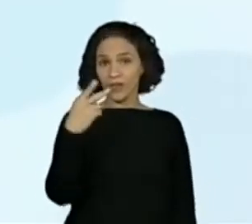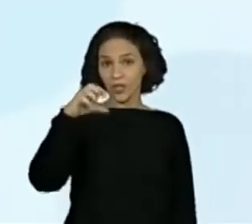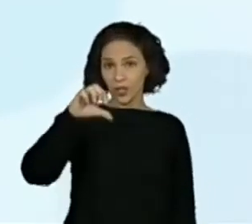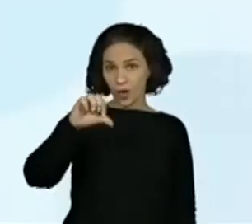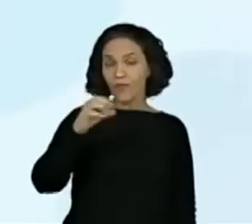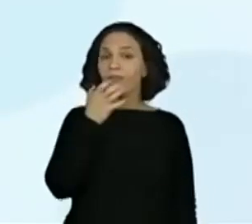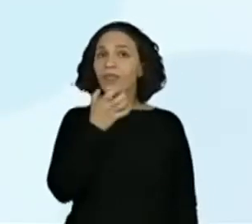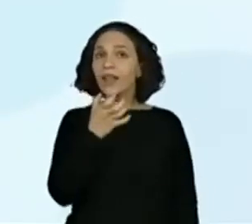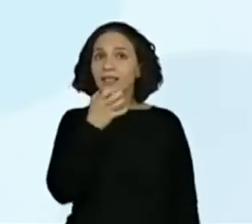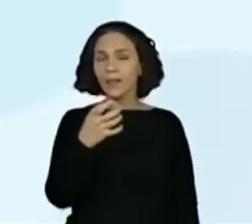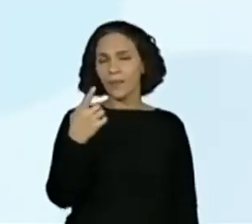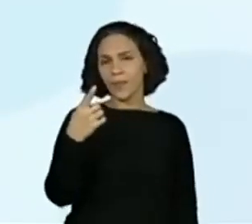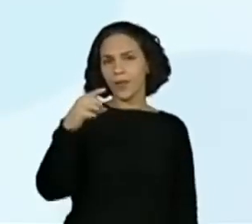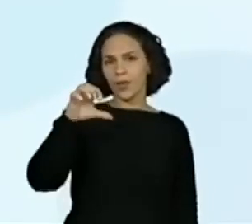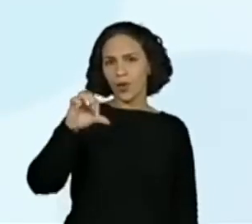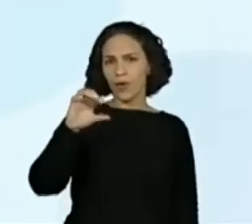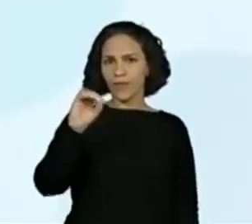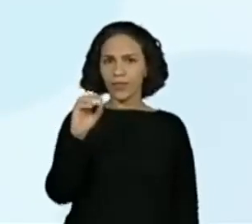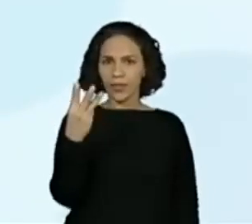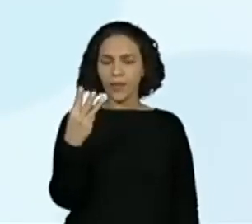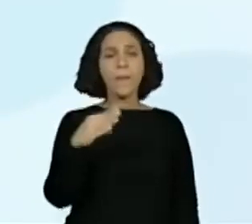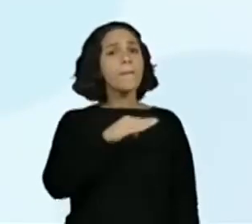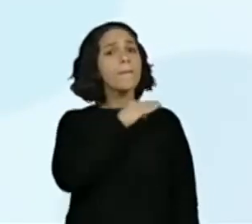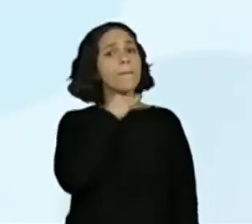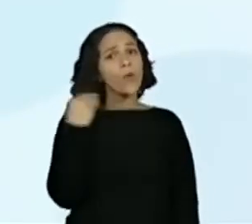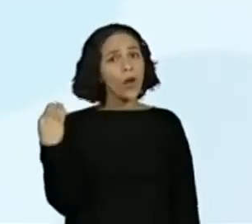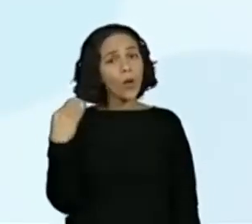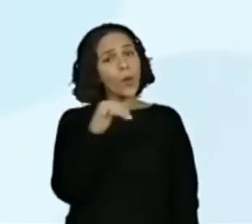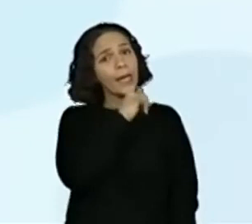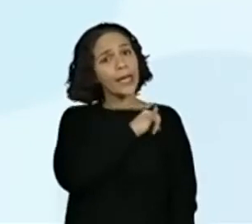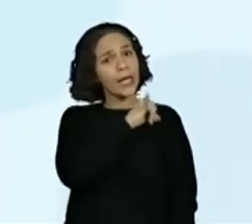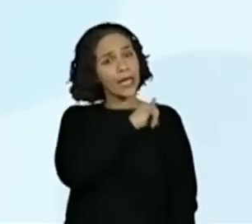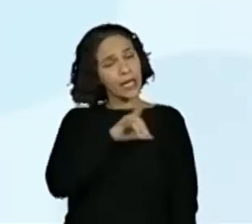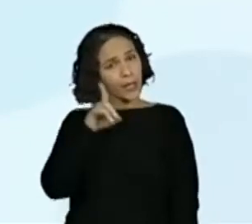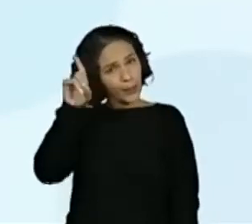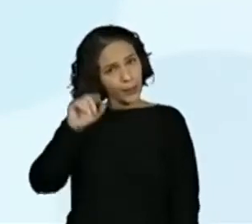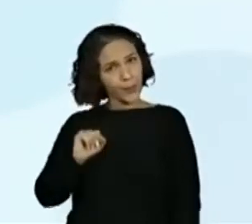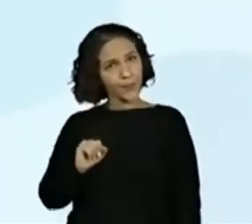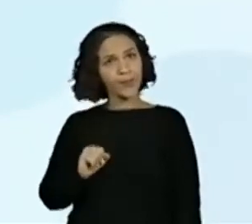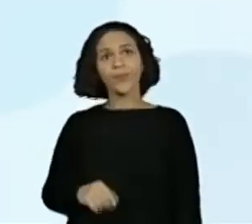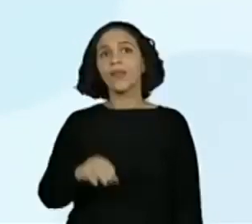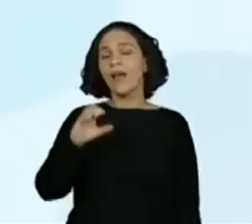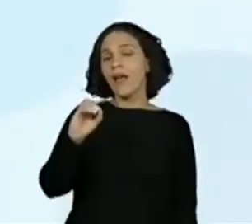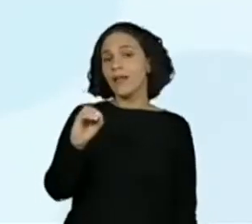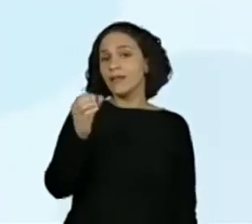Janeiro em 6 de fevereiro de 1962.